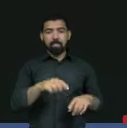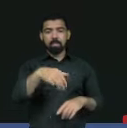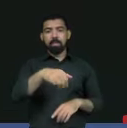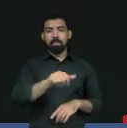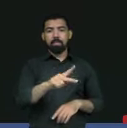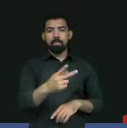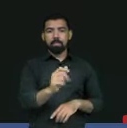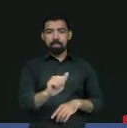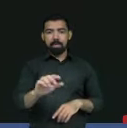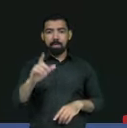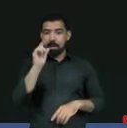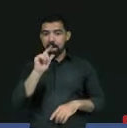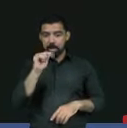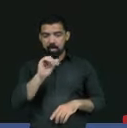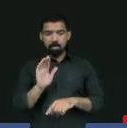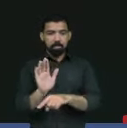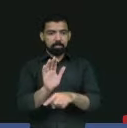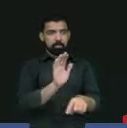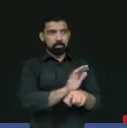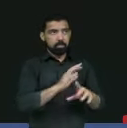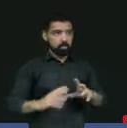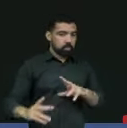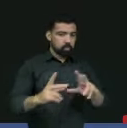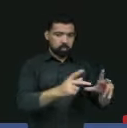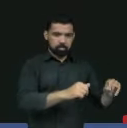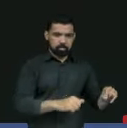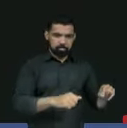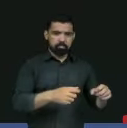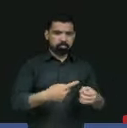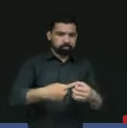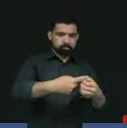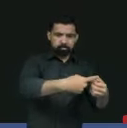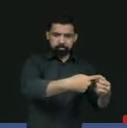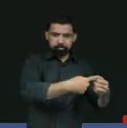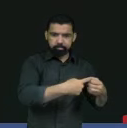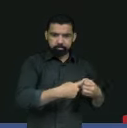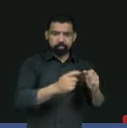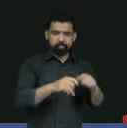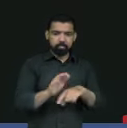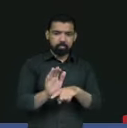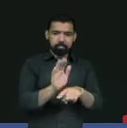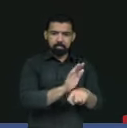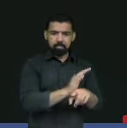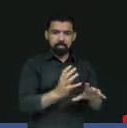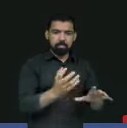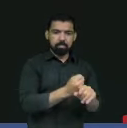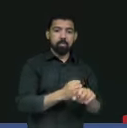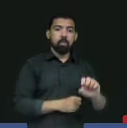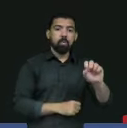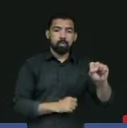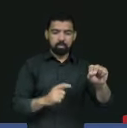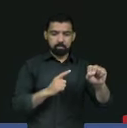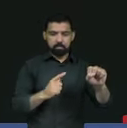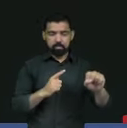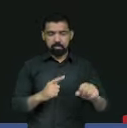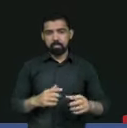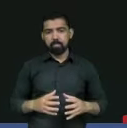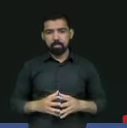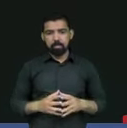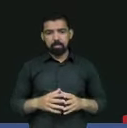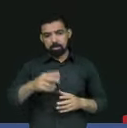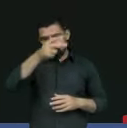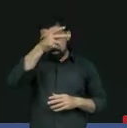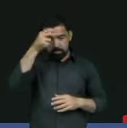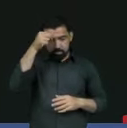de todos os distritos do município de Kixeramubim, que são oito distritos, município que